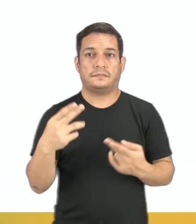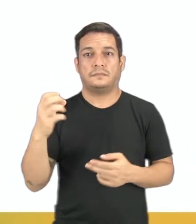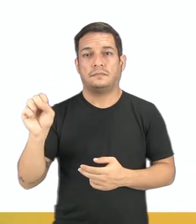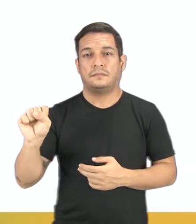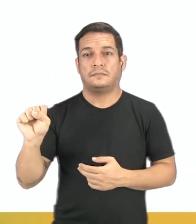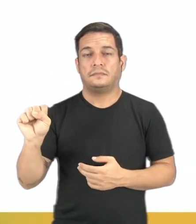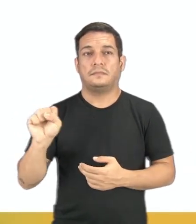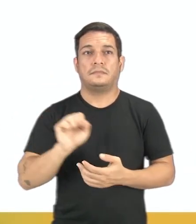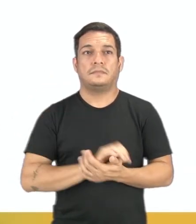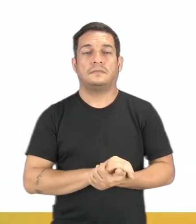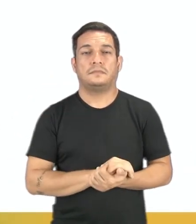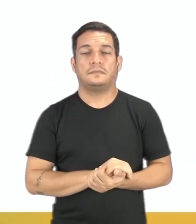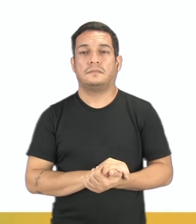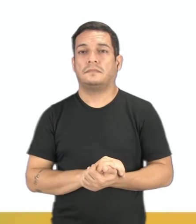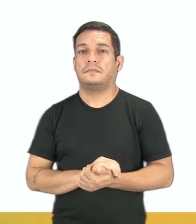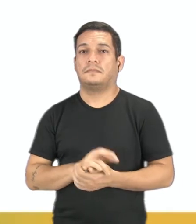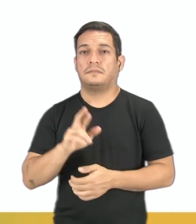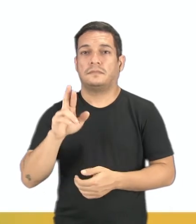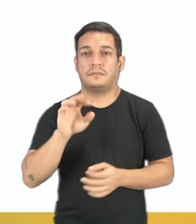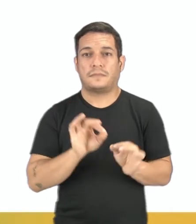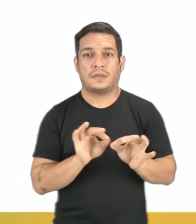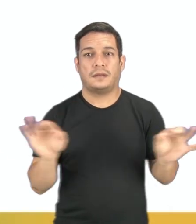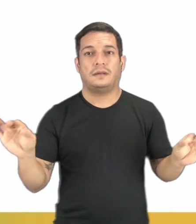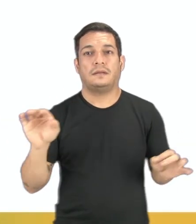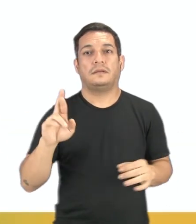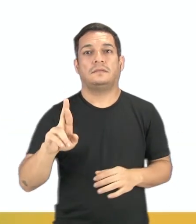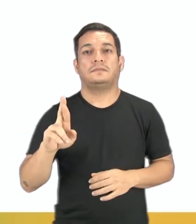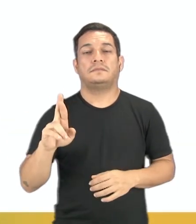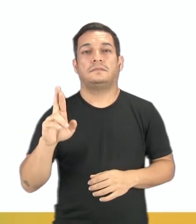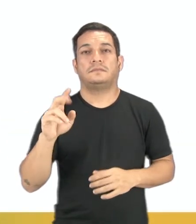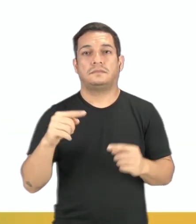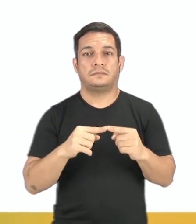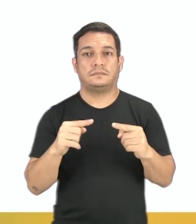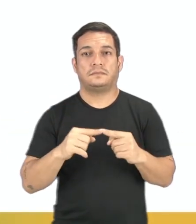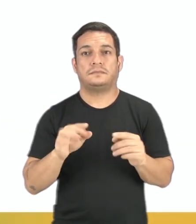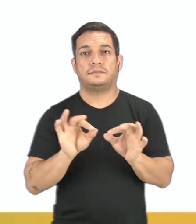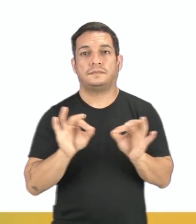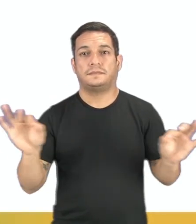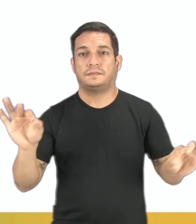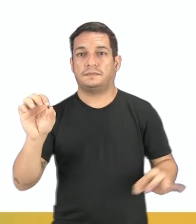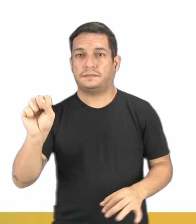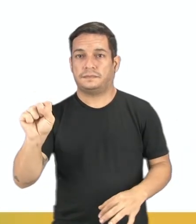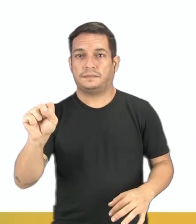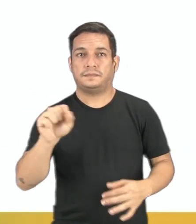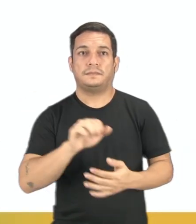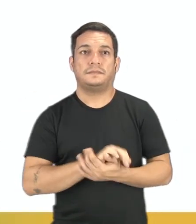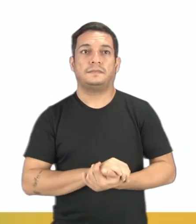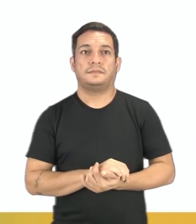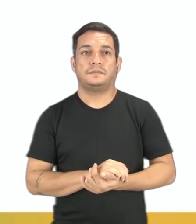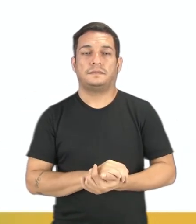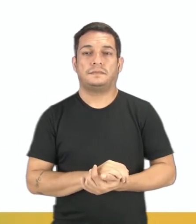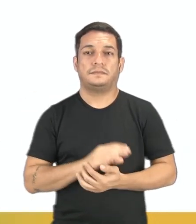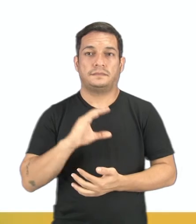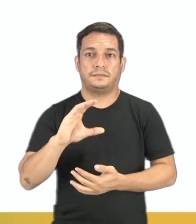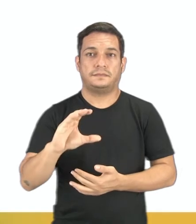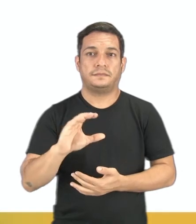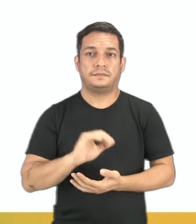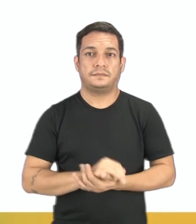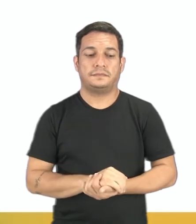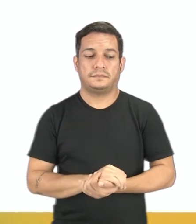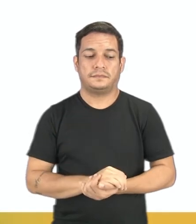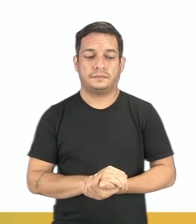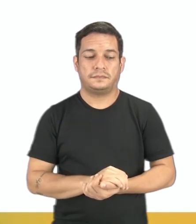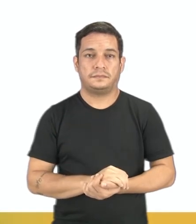a S. Ou seja, a reta R coincide com a reta S. Alternativa C.